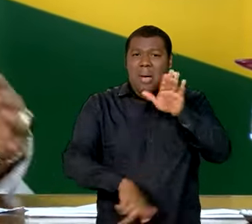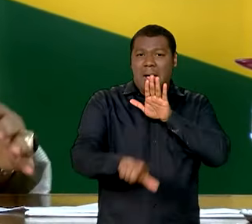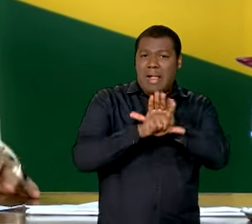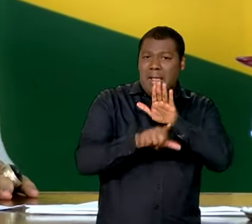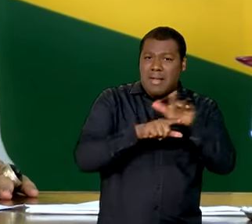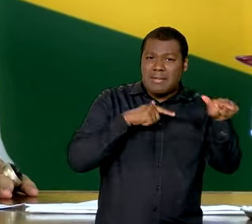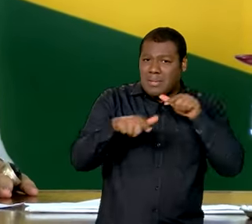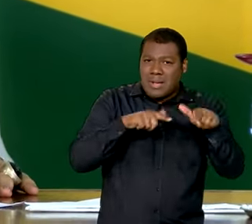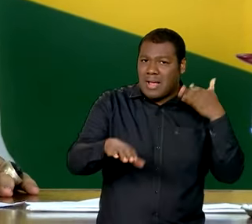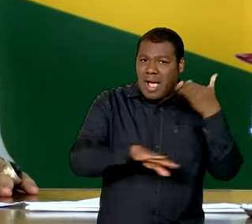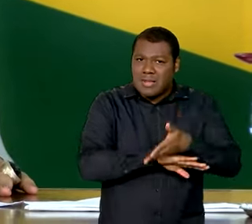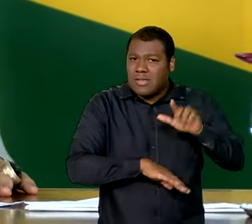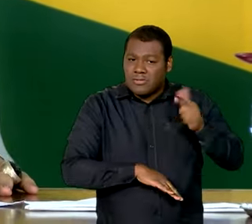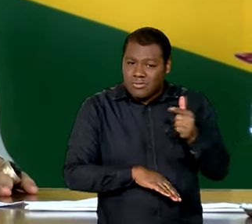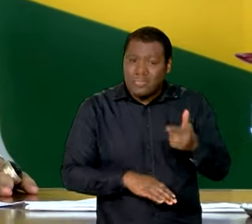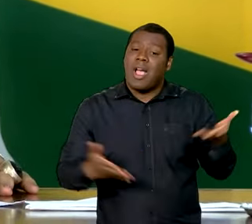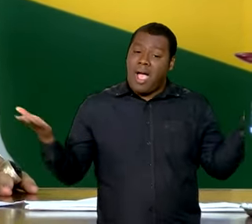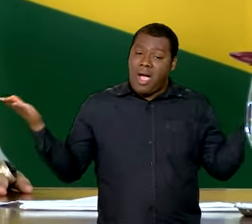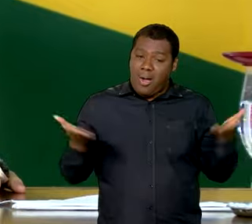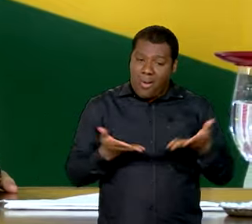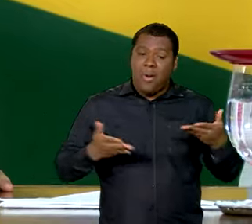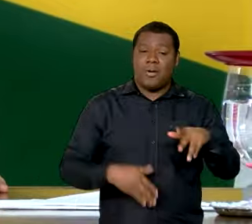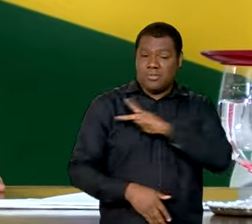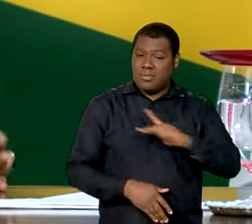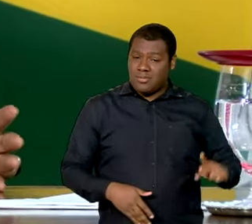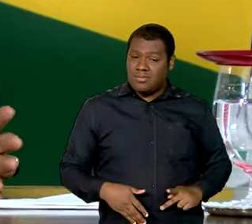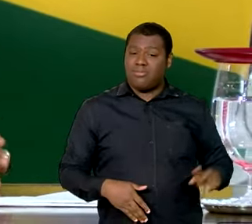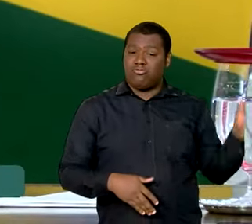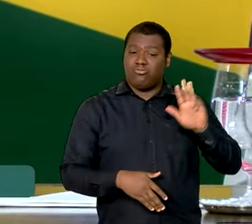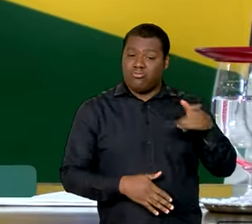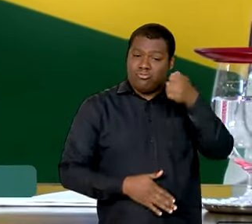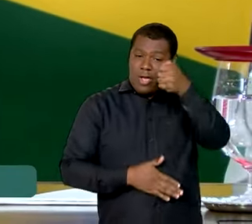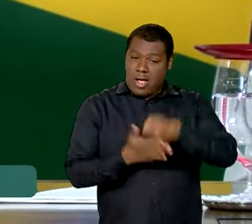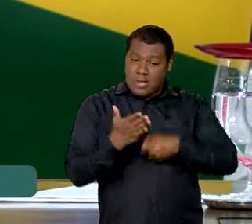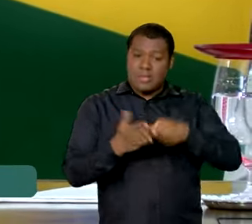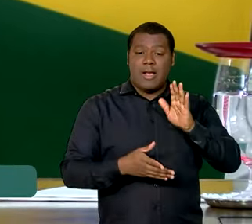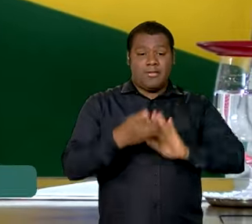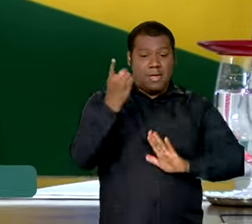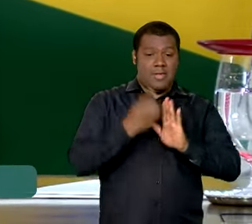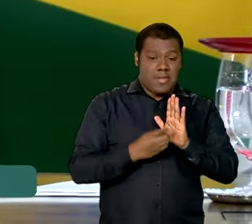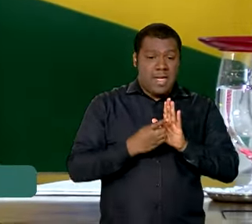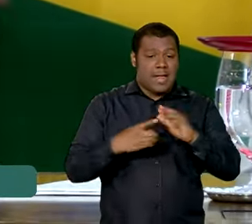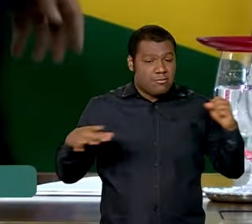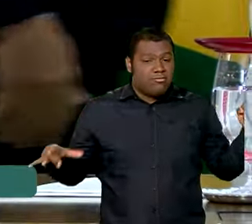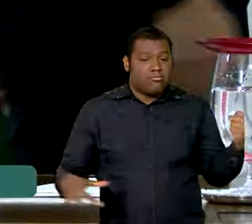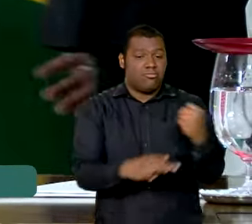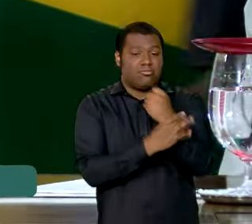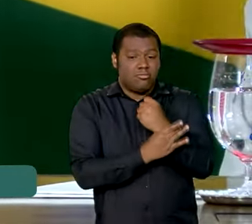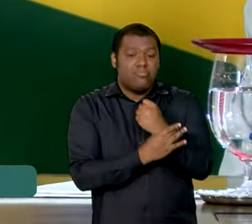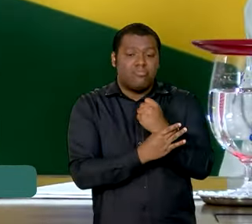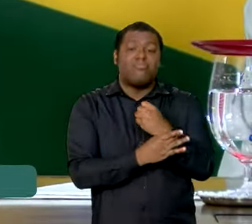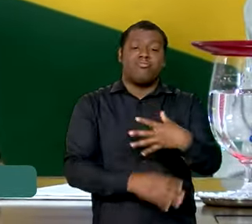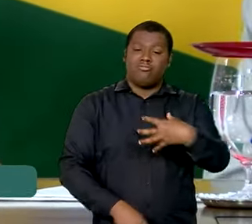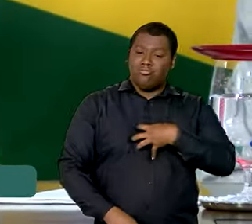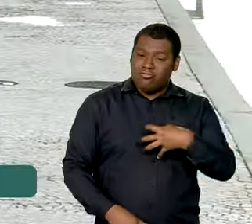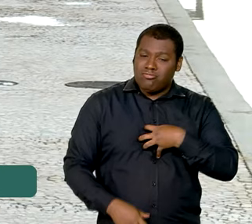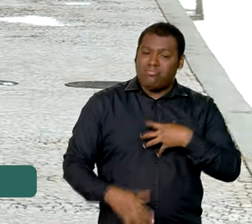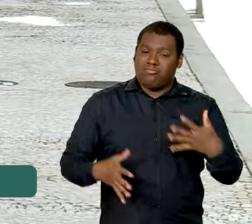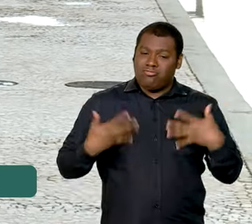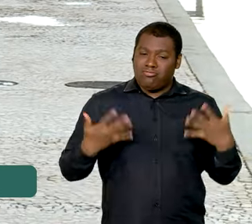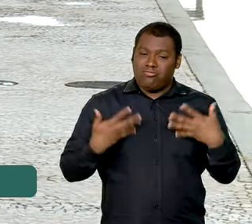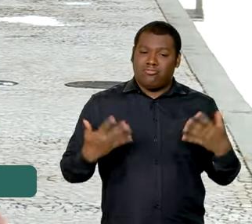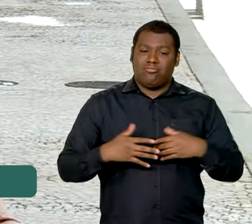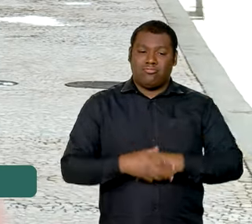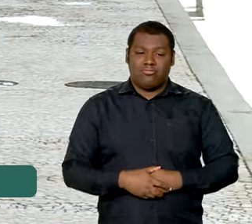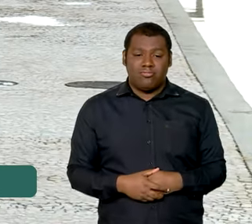trabalhistas, à proteção das leis trabalhistas. Então, isso para nós é um momento de muita alegria, que é mais uma conquista.